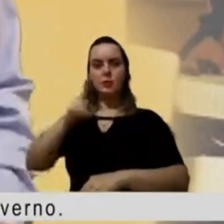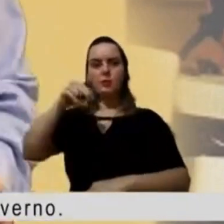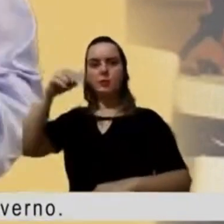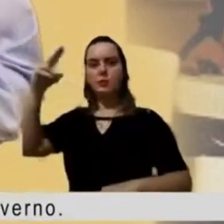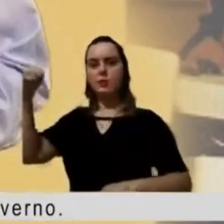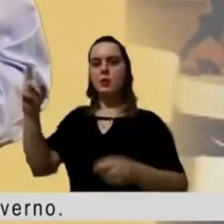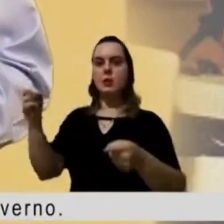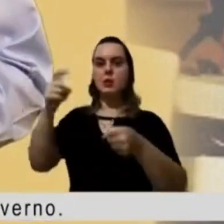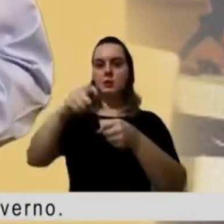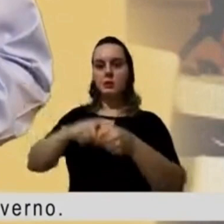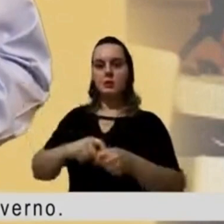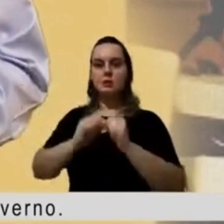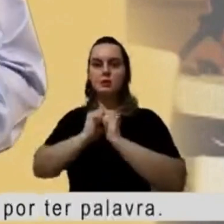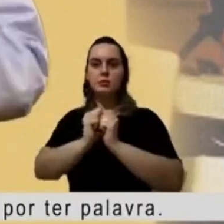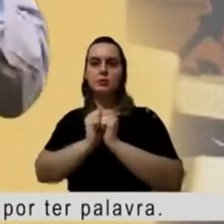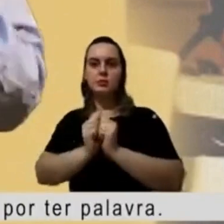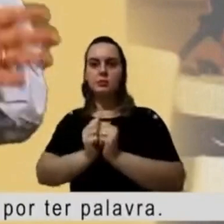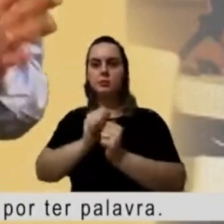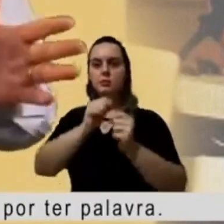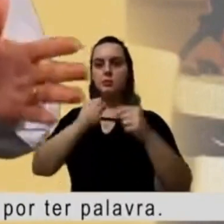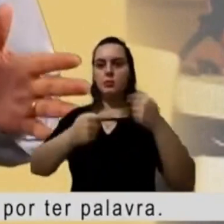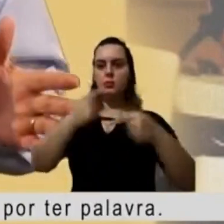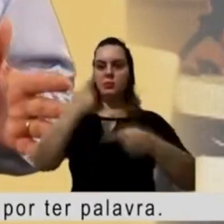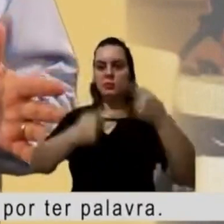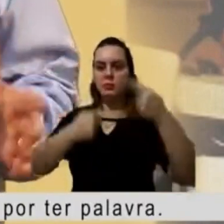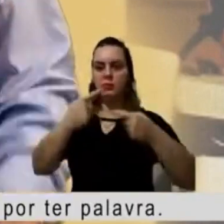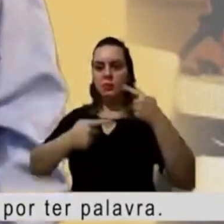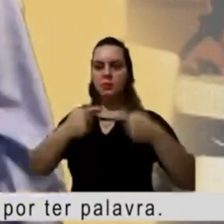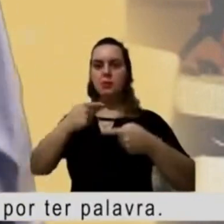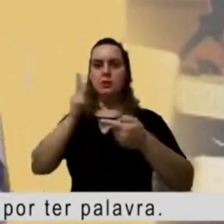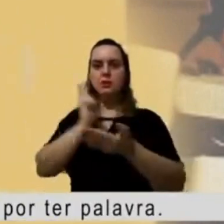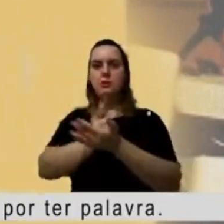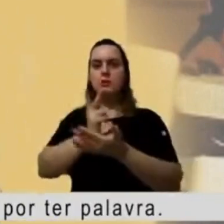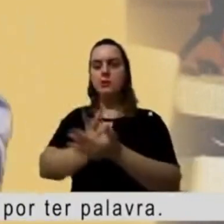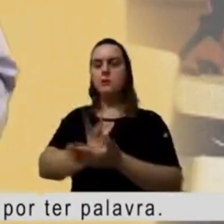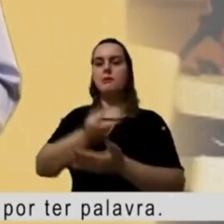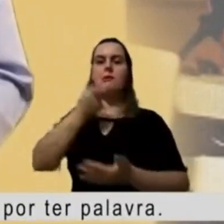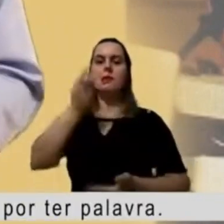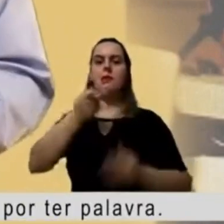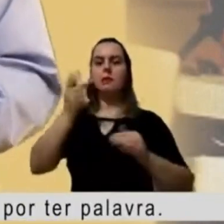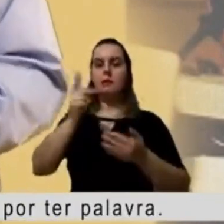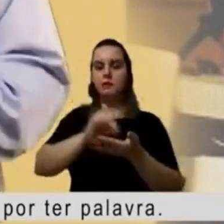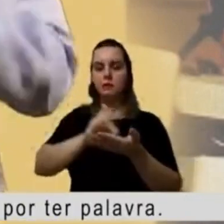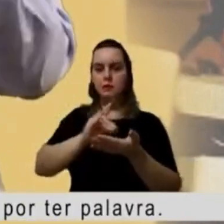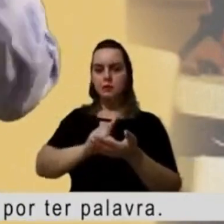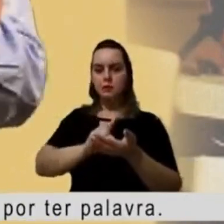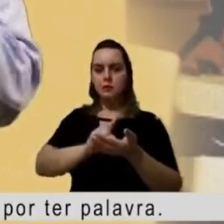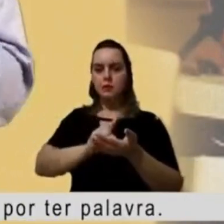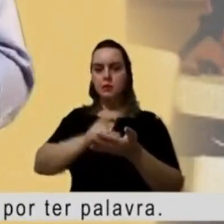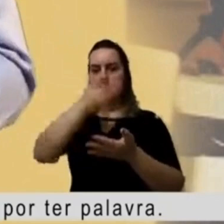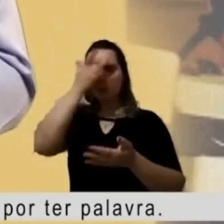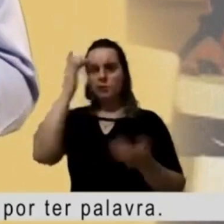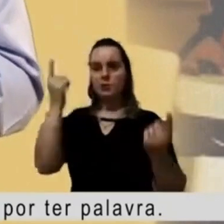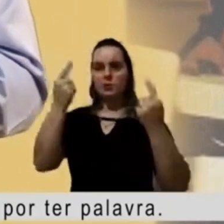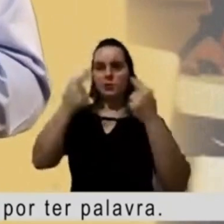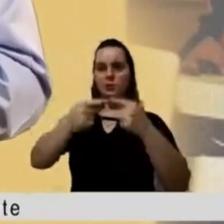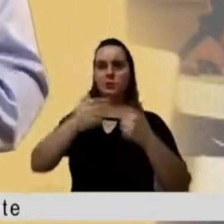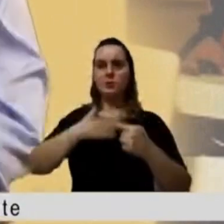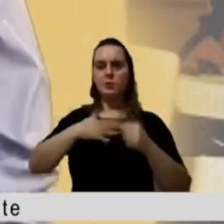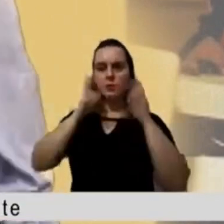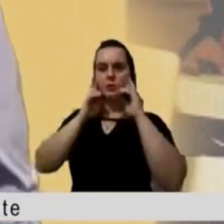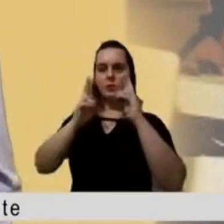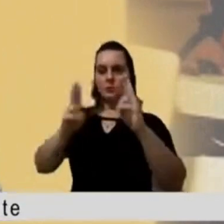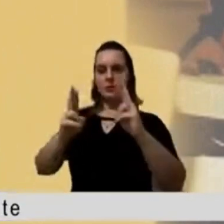Nunca fui refém de nenhum governo. Sempre falei a verdade. Até meus adversários políticos me respeitam por ter